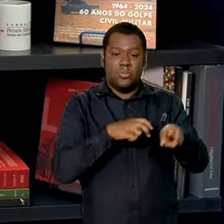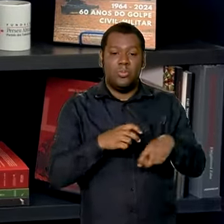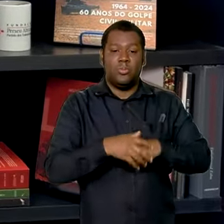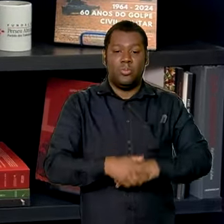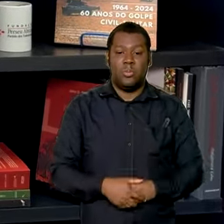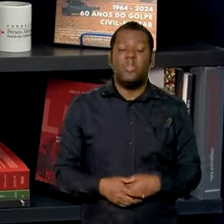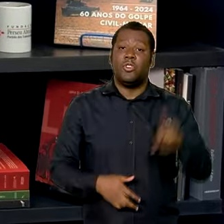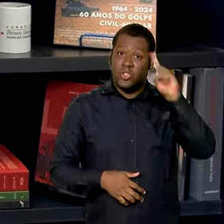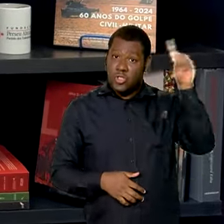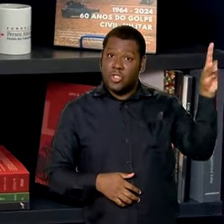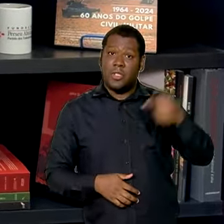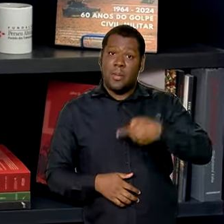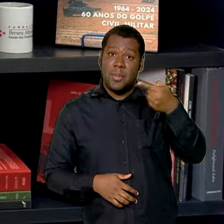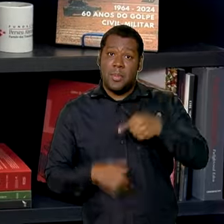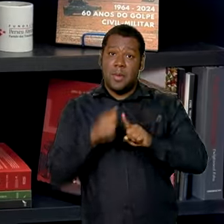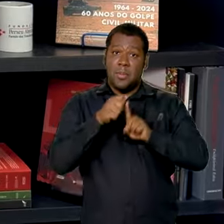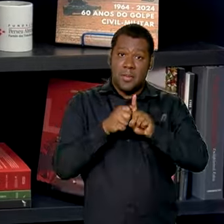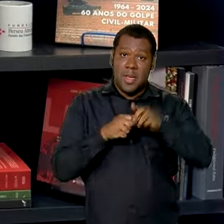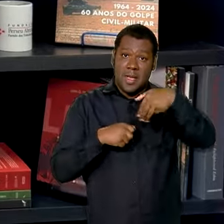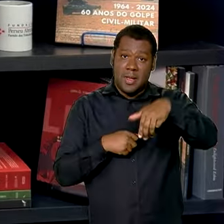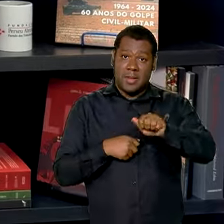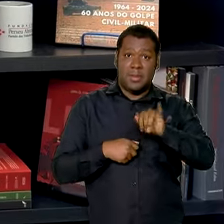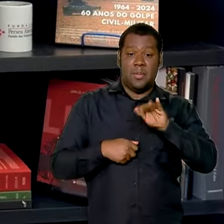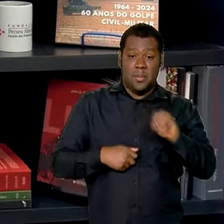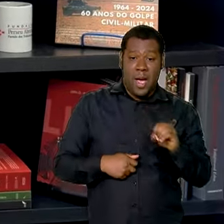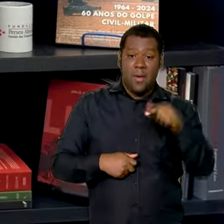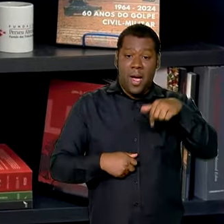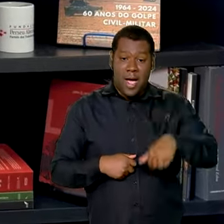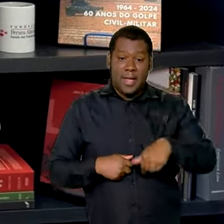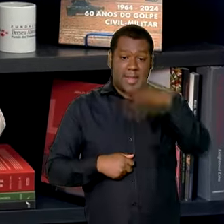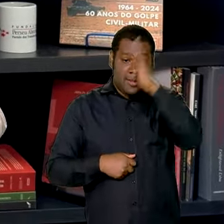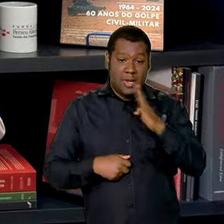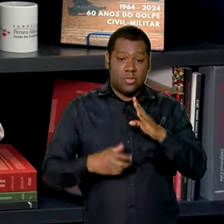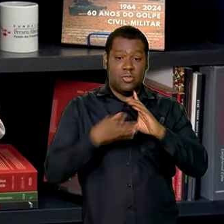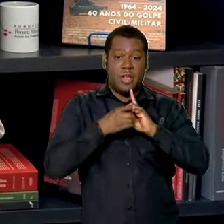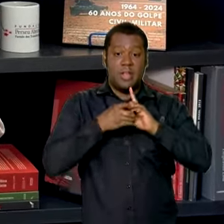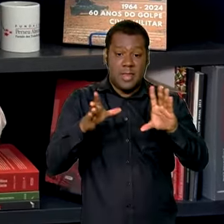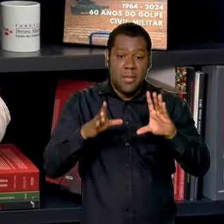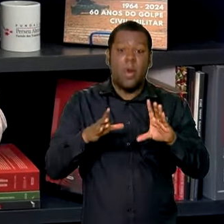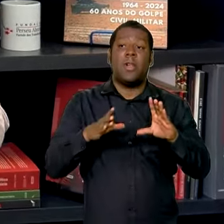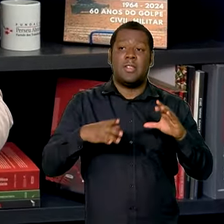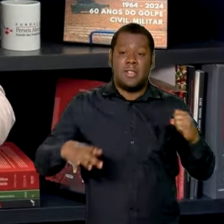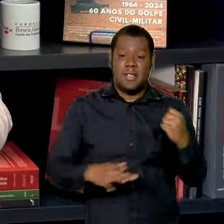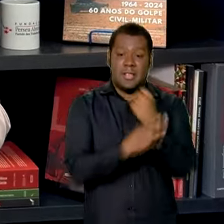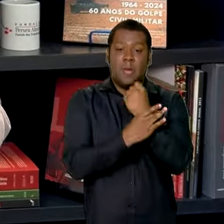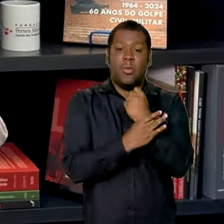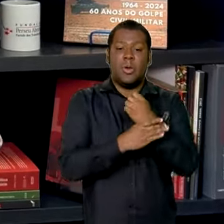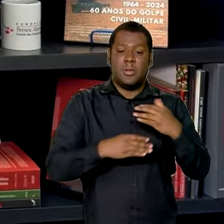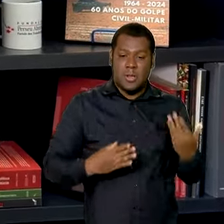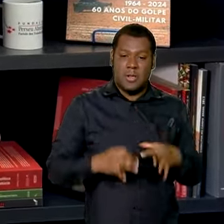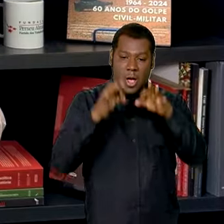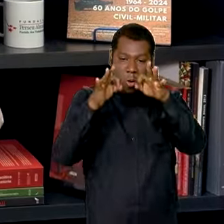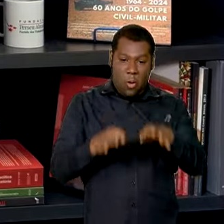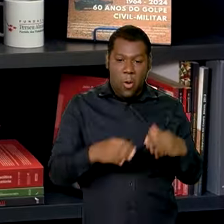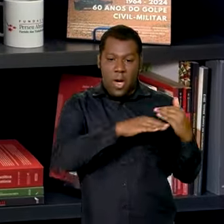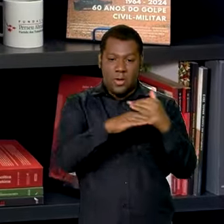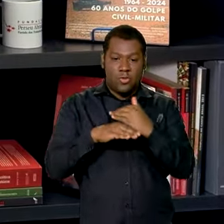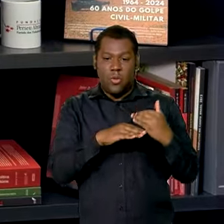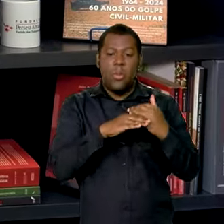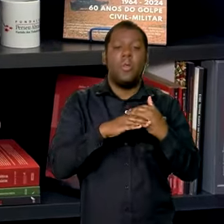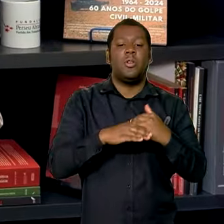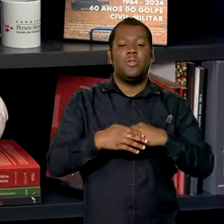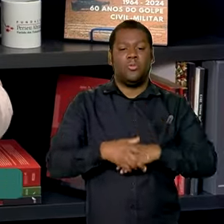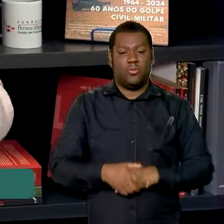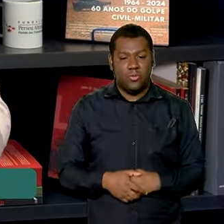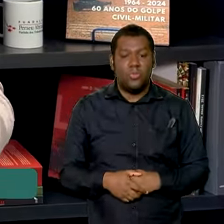Nós precisamos garantir que o Brasil seja um país democrático, um país igualitário e um país civilizatório. E para isso